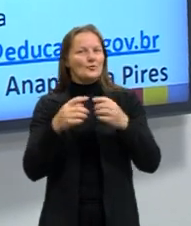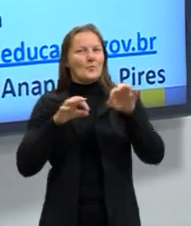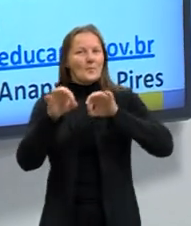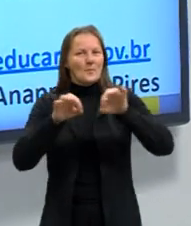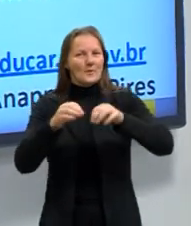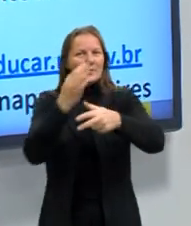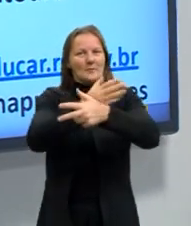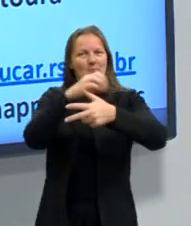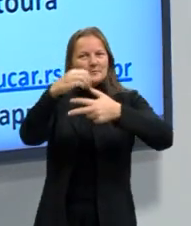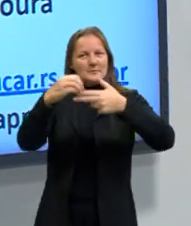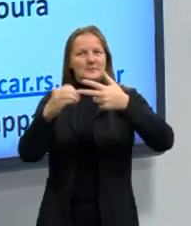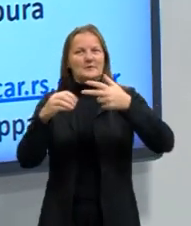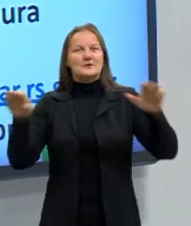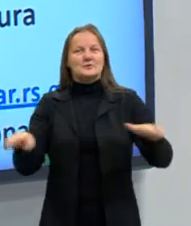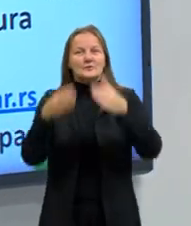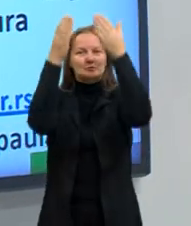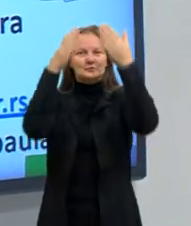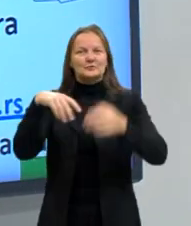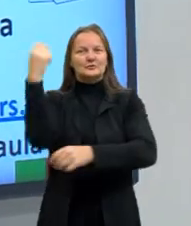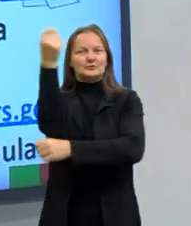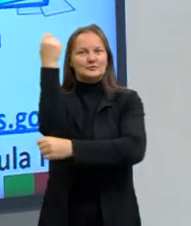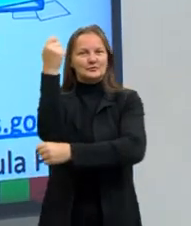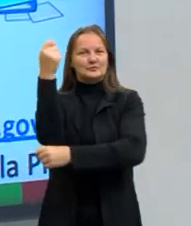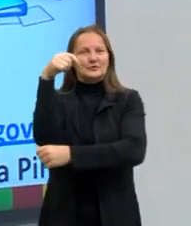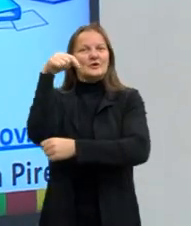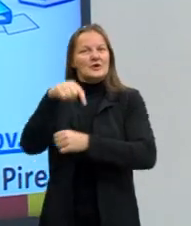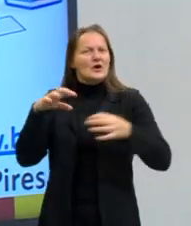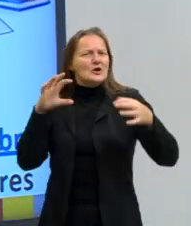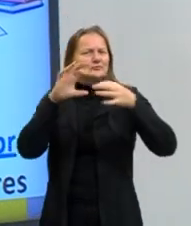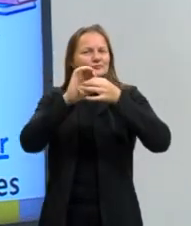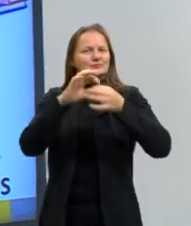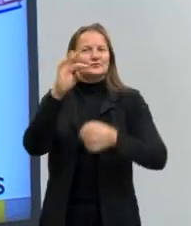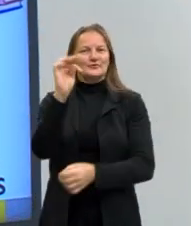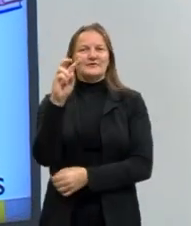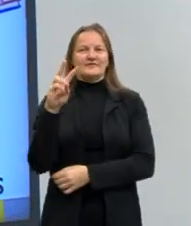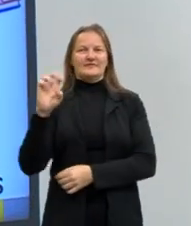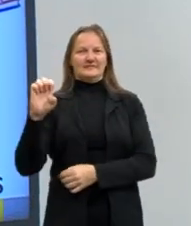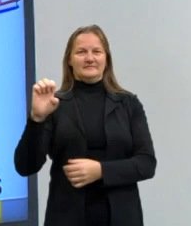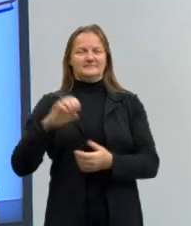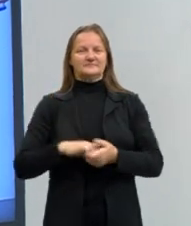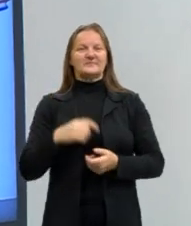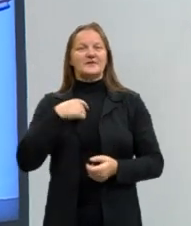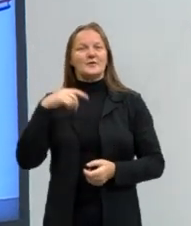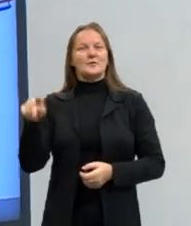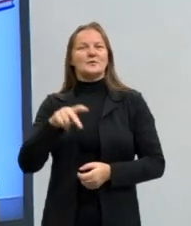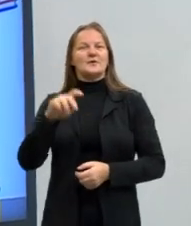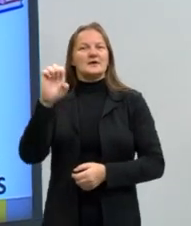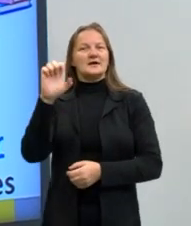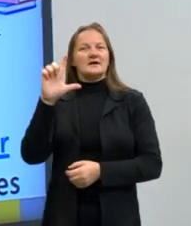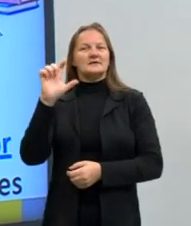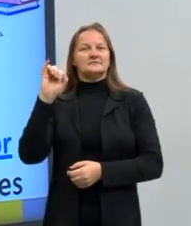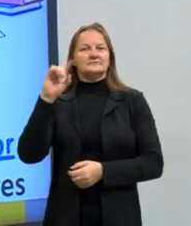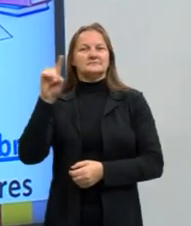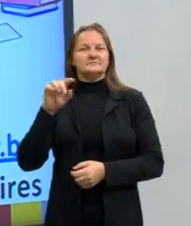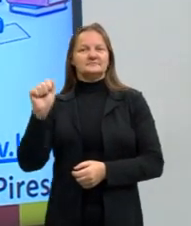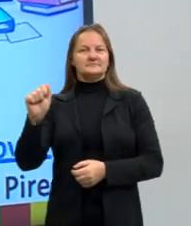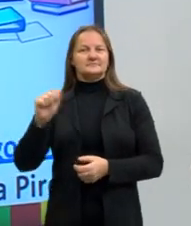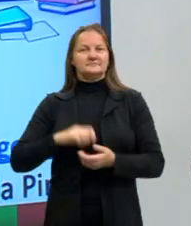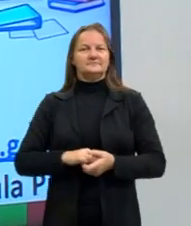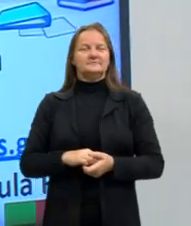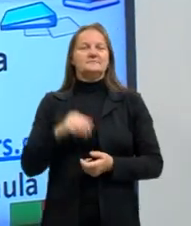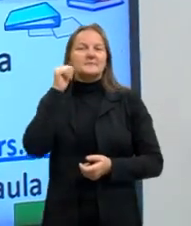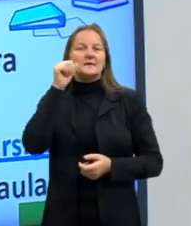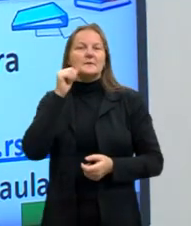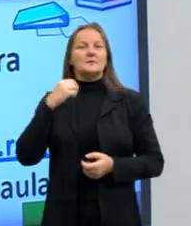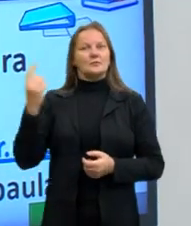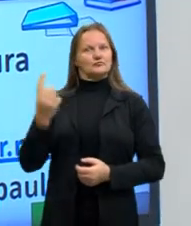Prenem, se eduque Rio Grande do Sul em parceria com a TVE. Eu sou a professora Elisá, sou uma